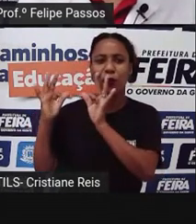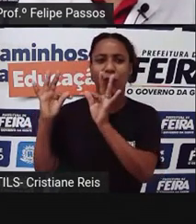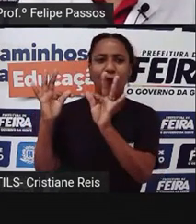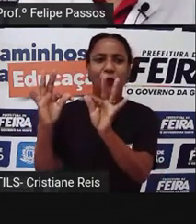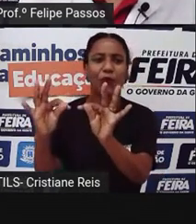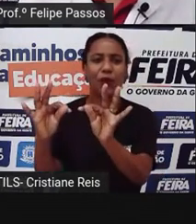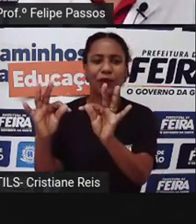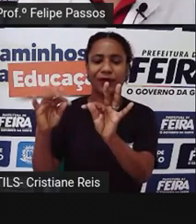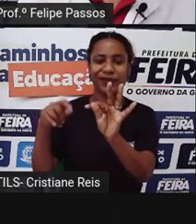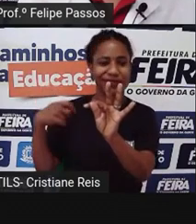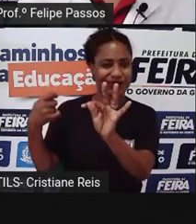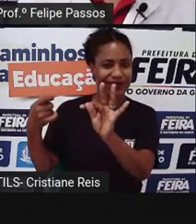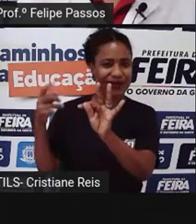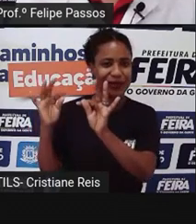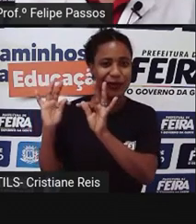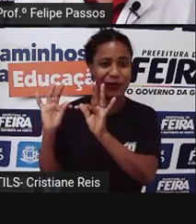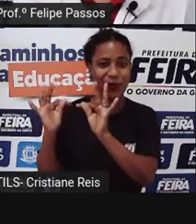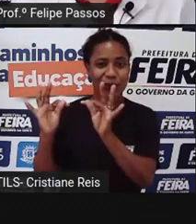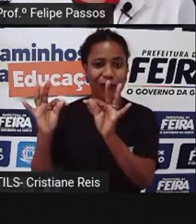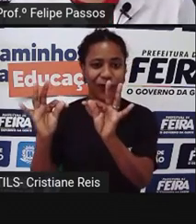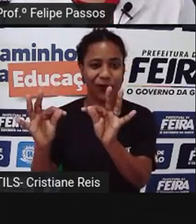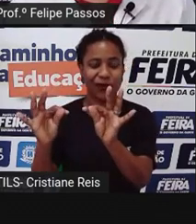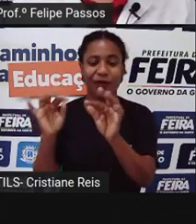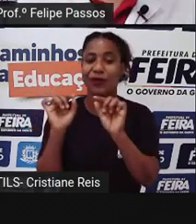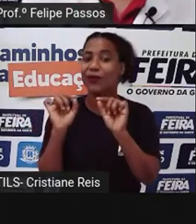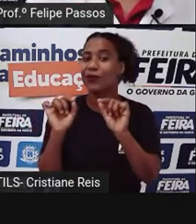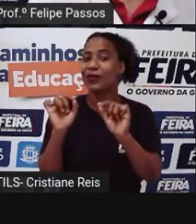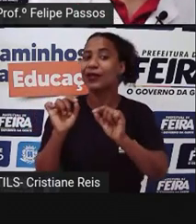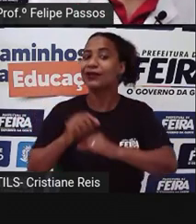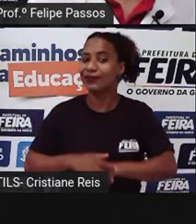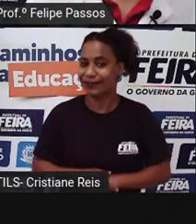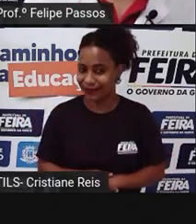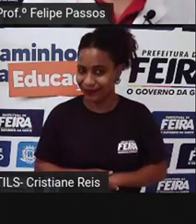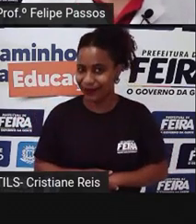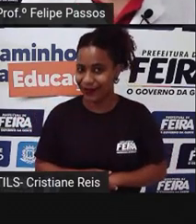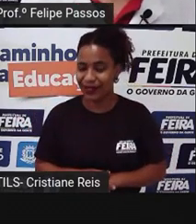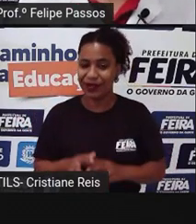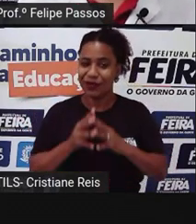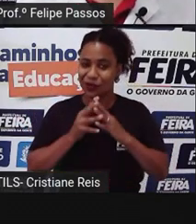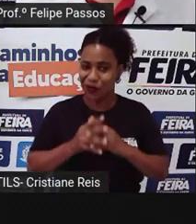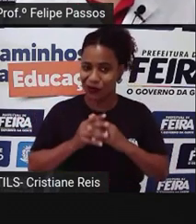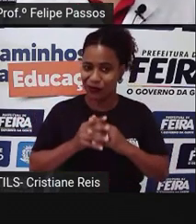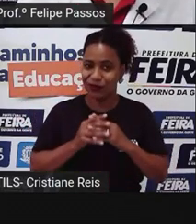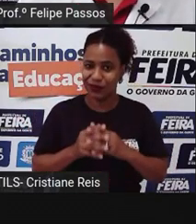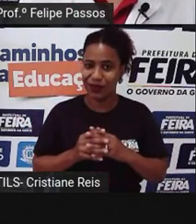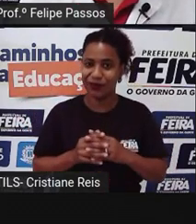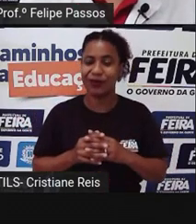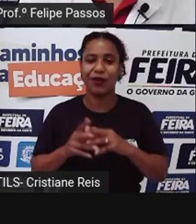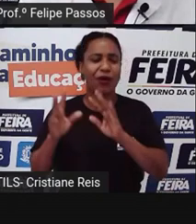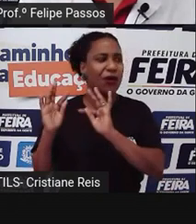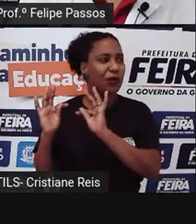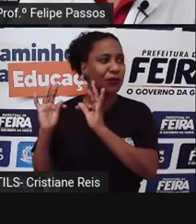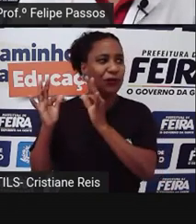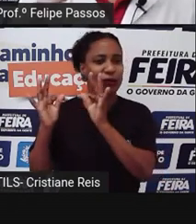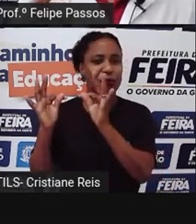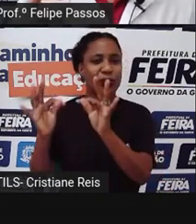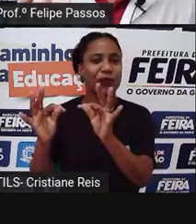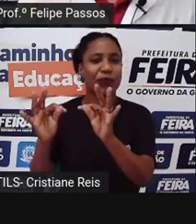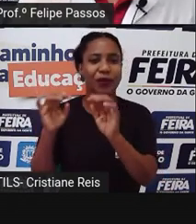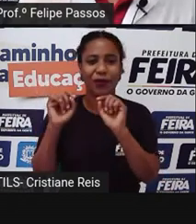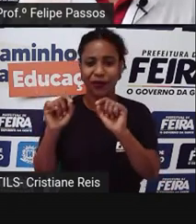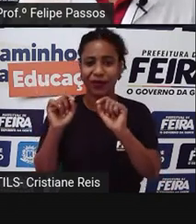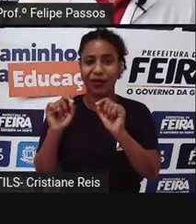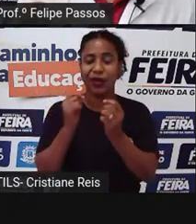A gente confunde muito o que é uma ferramenta do que é uma tecnologia. Sabia? Tecnologia é o